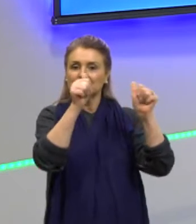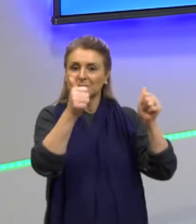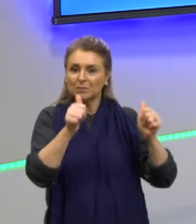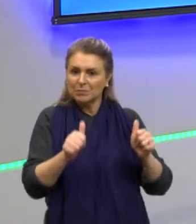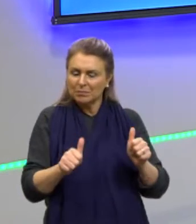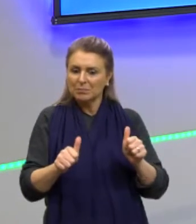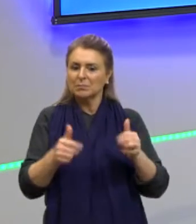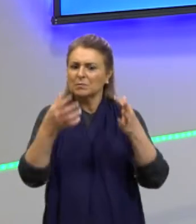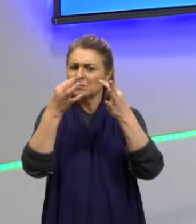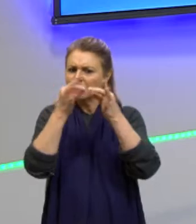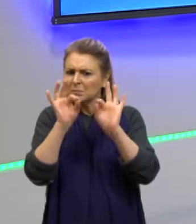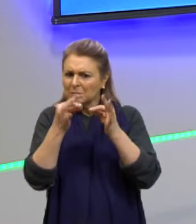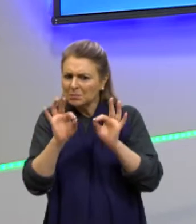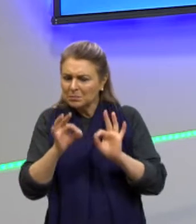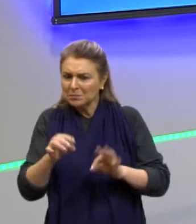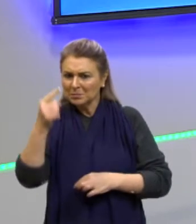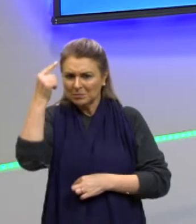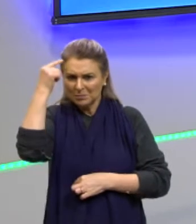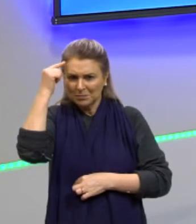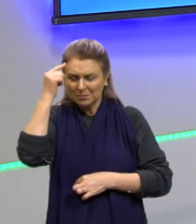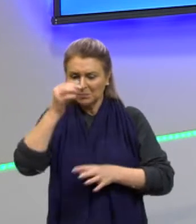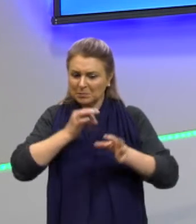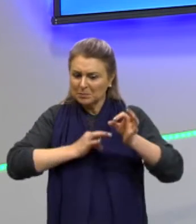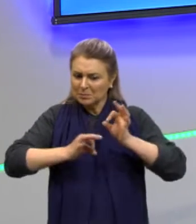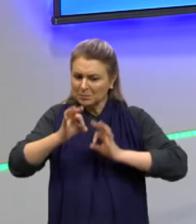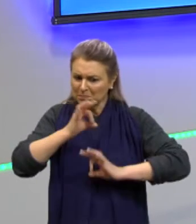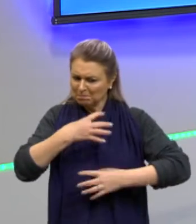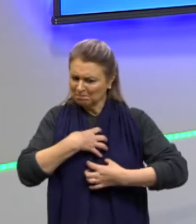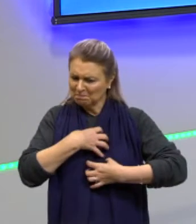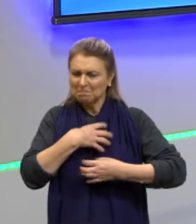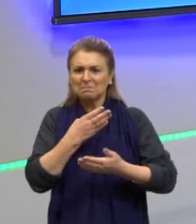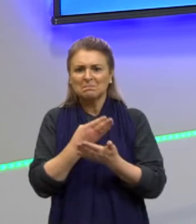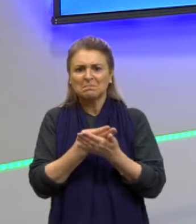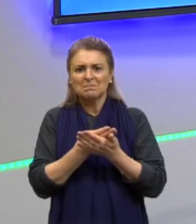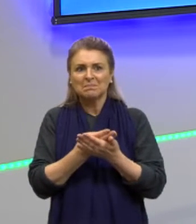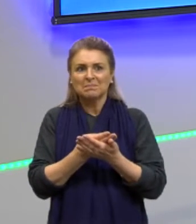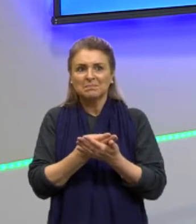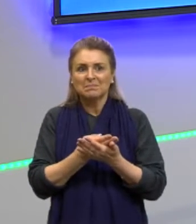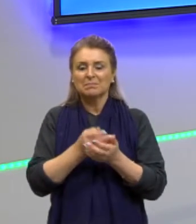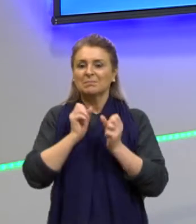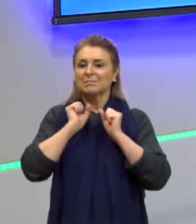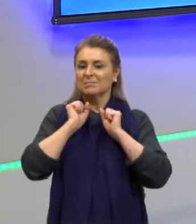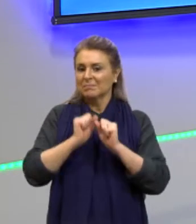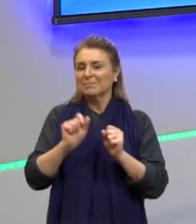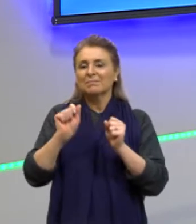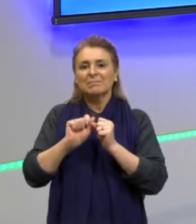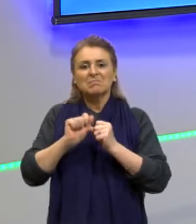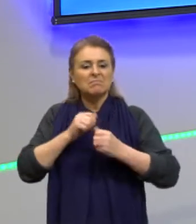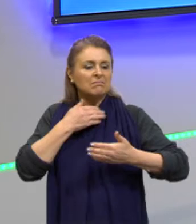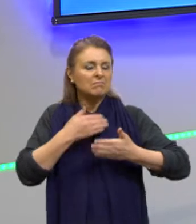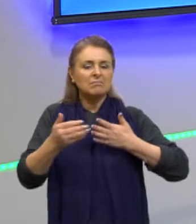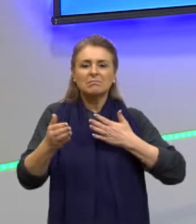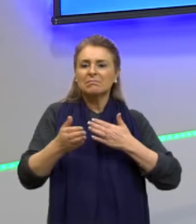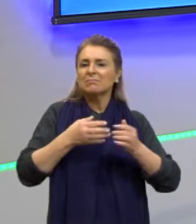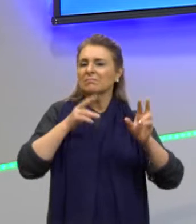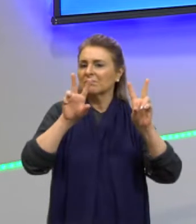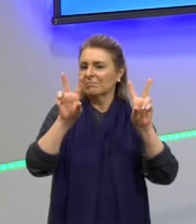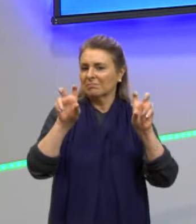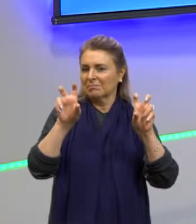estrutura o meu pensamento, organiza a minha maneira de estudar, e eu posso fazer isso com qualquer assunto.